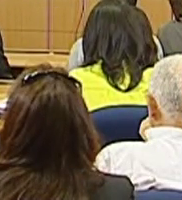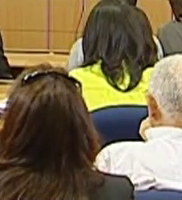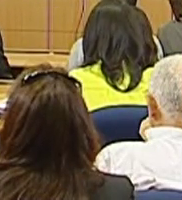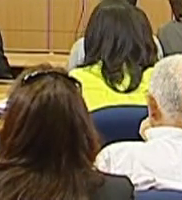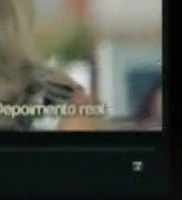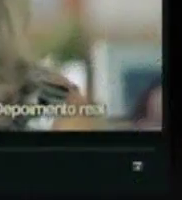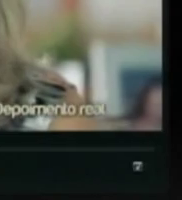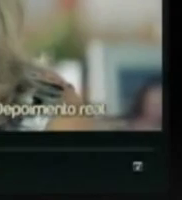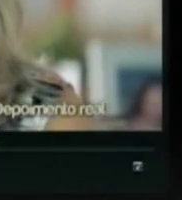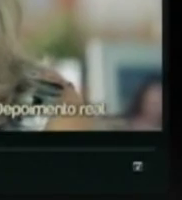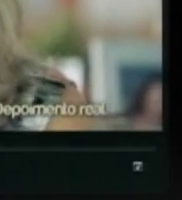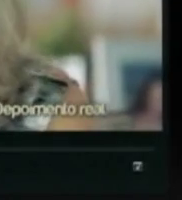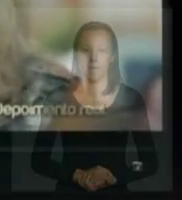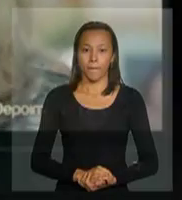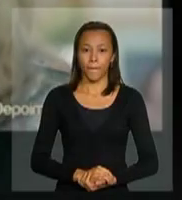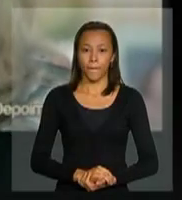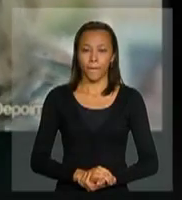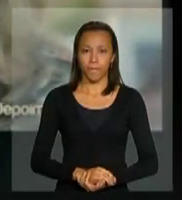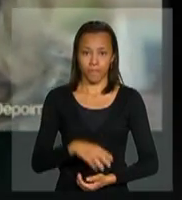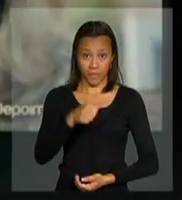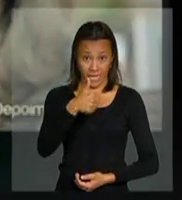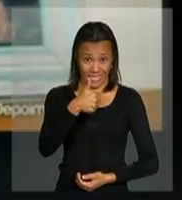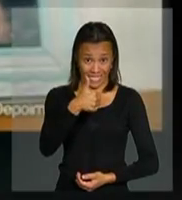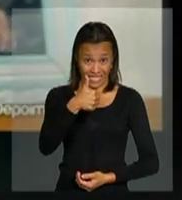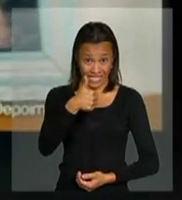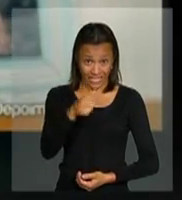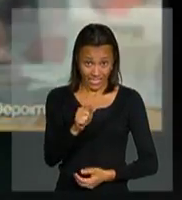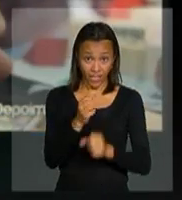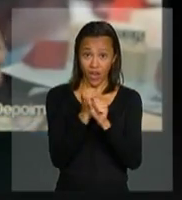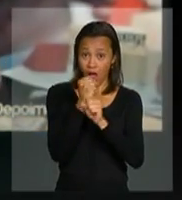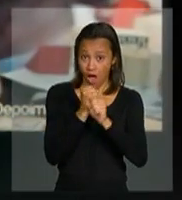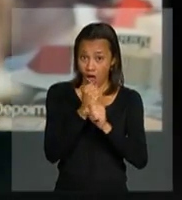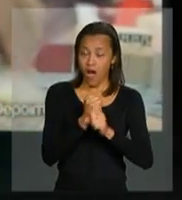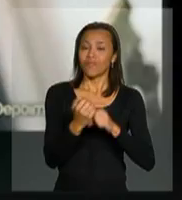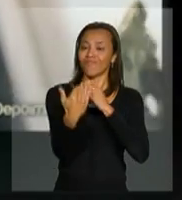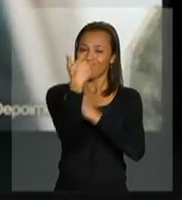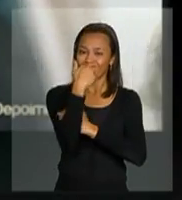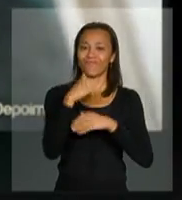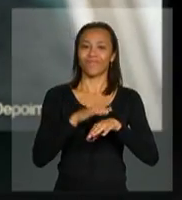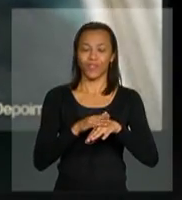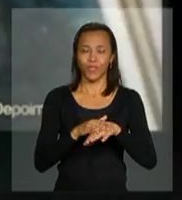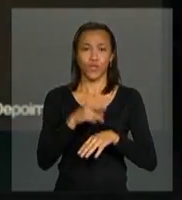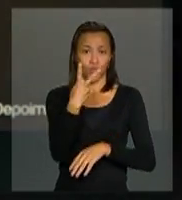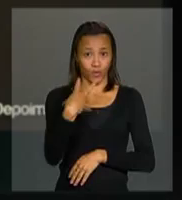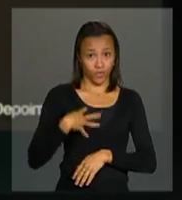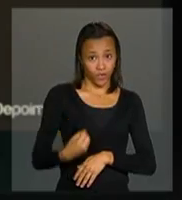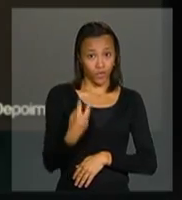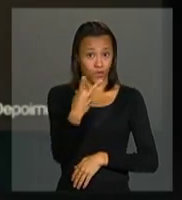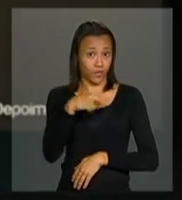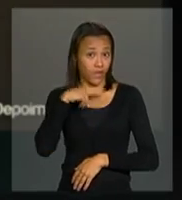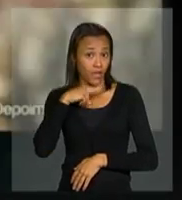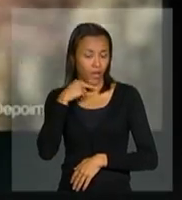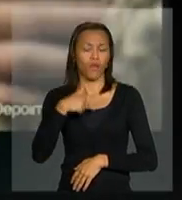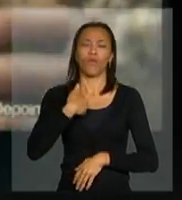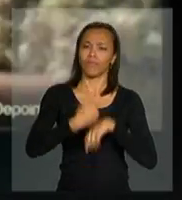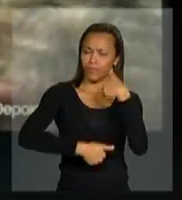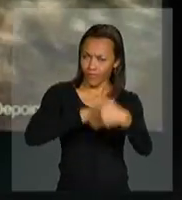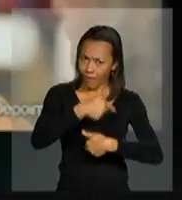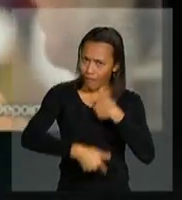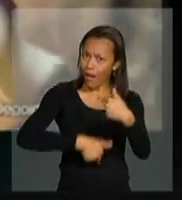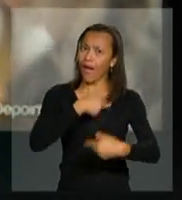Há 17 anos eu vivo com HIV. Tenho dois filhos, dois netos, trabalho,